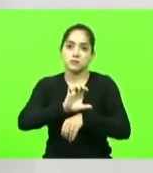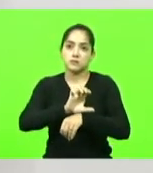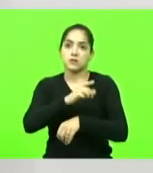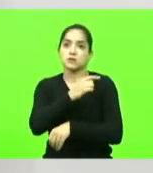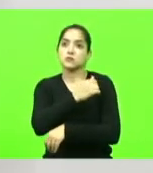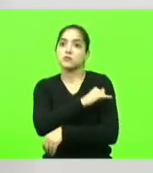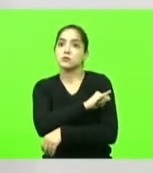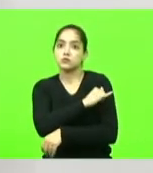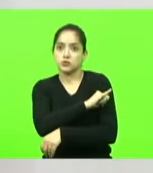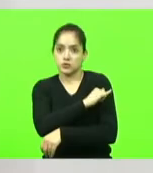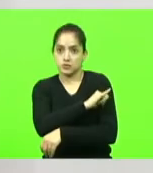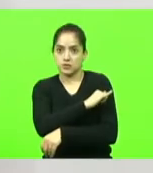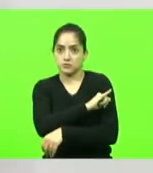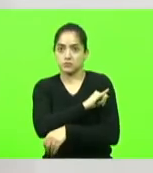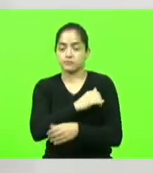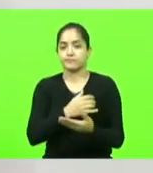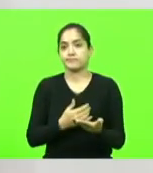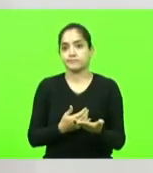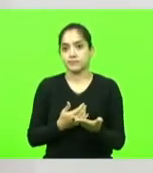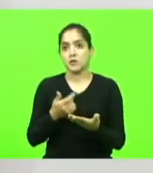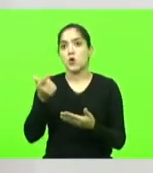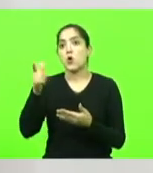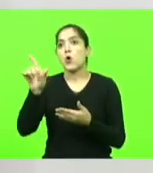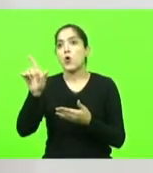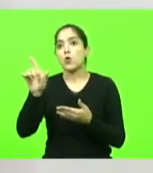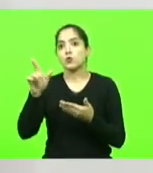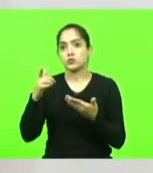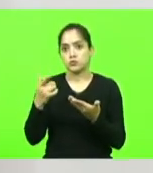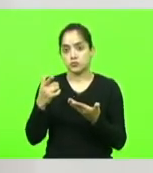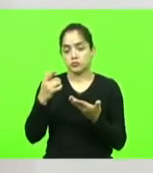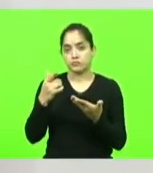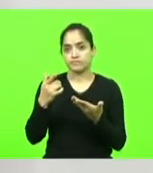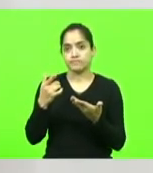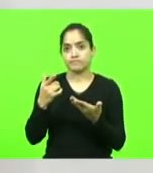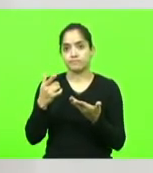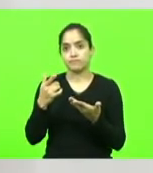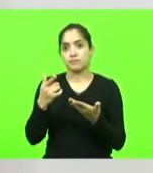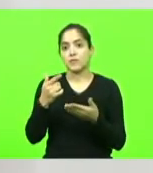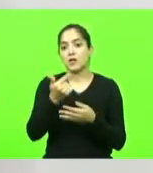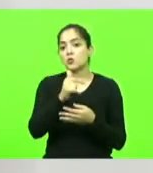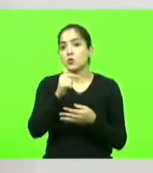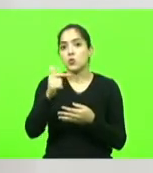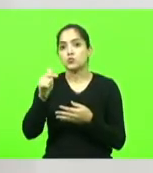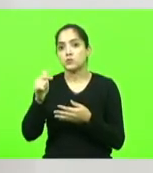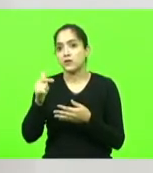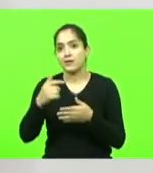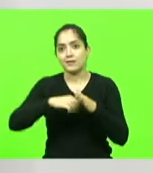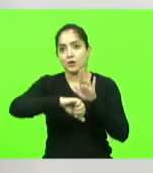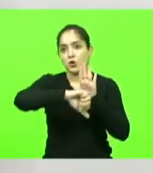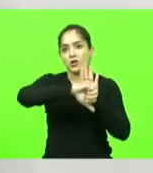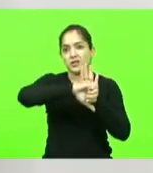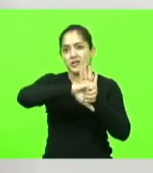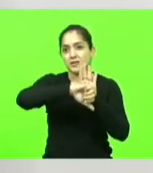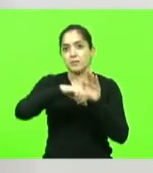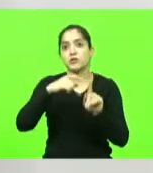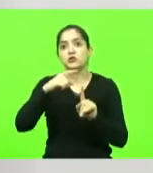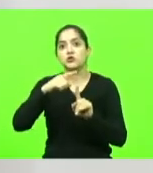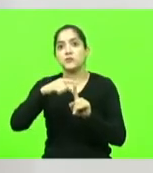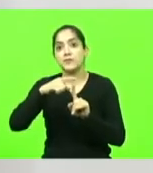outra questão, não existe no Brasil crime tipificado como